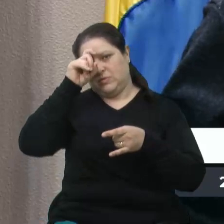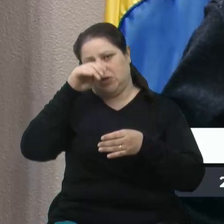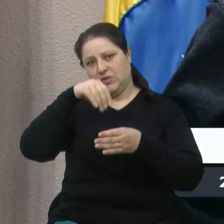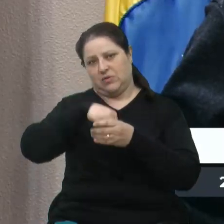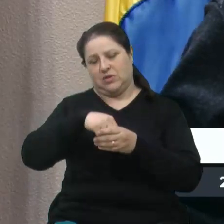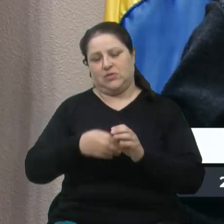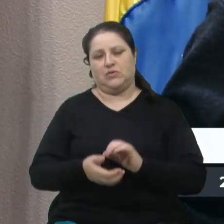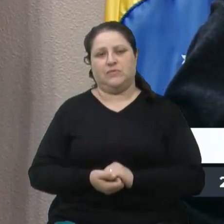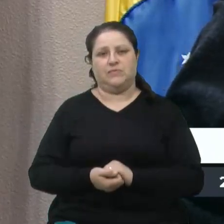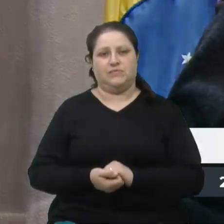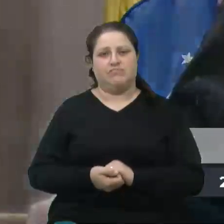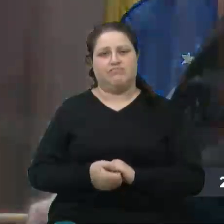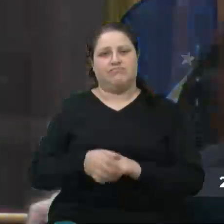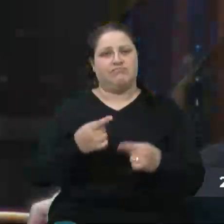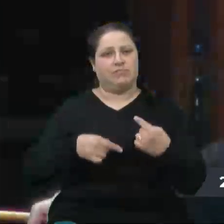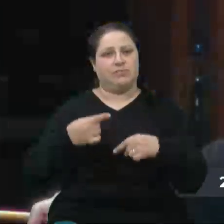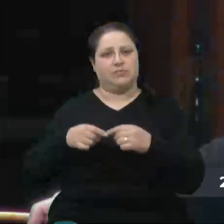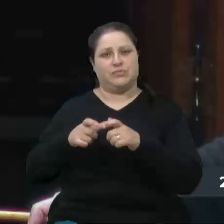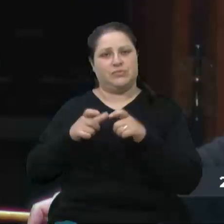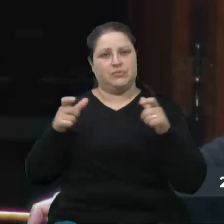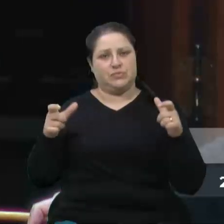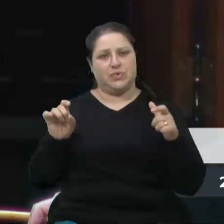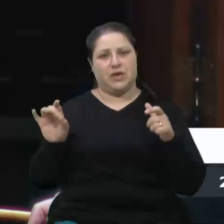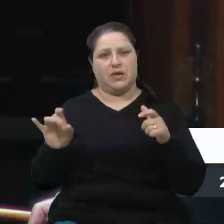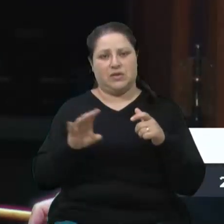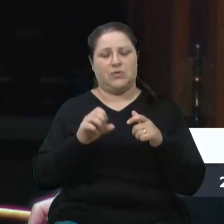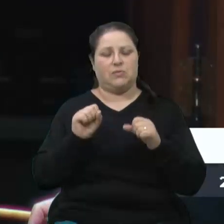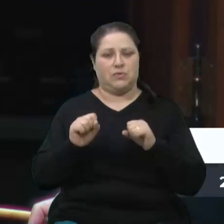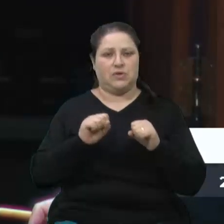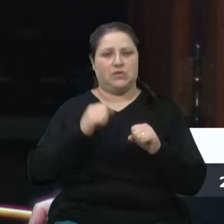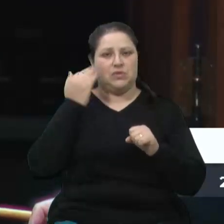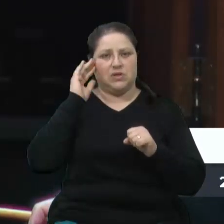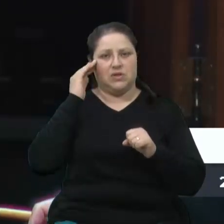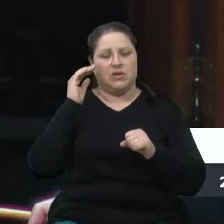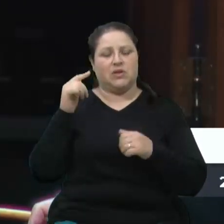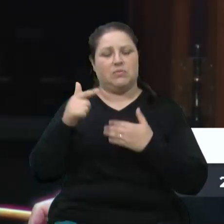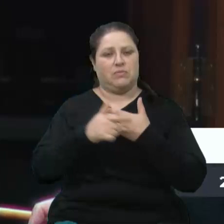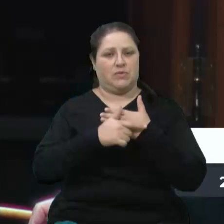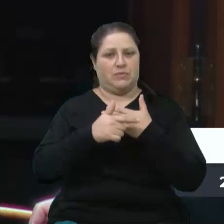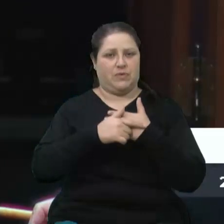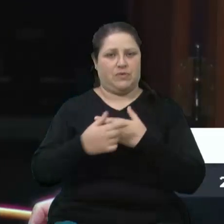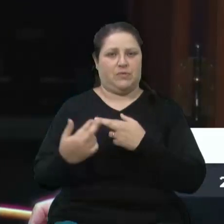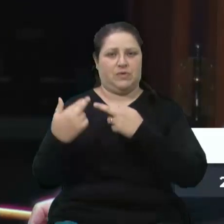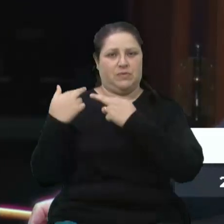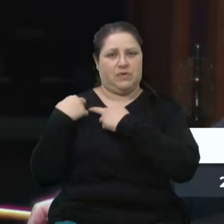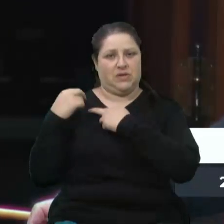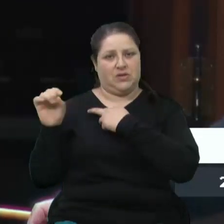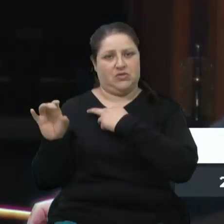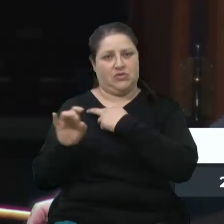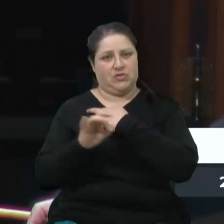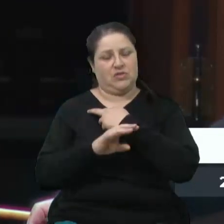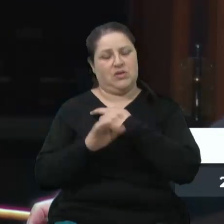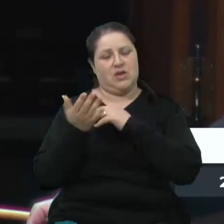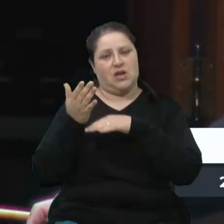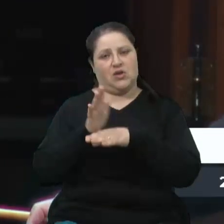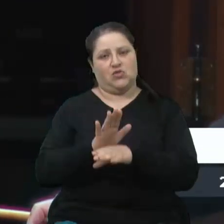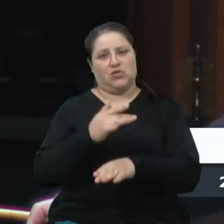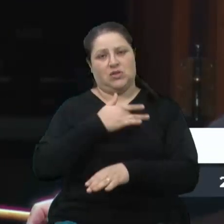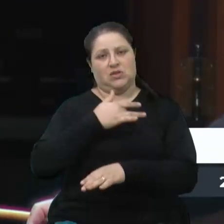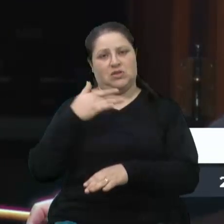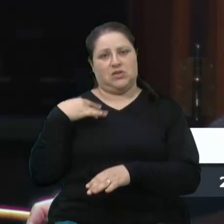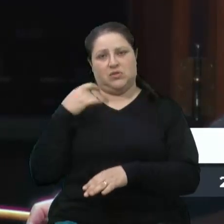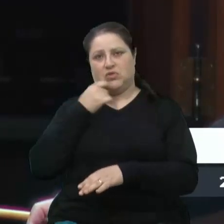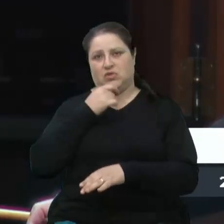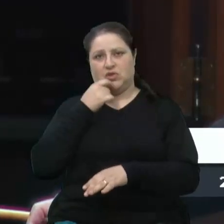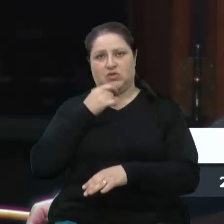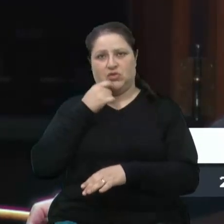realmente, ampliando a discussão, e cada um podendo entender qual é a sua responsabilidade, auxilia na saúde de